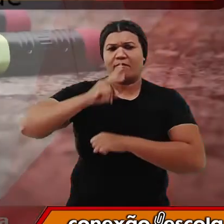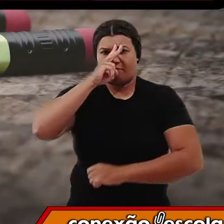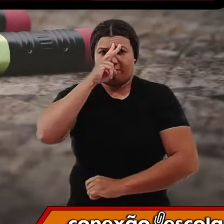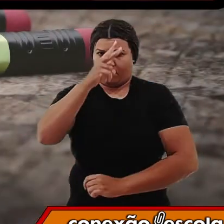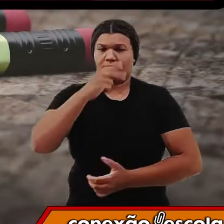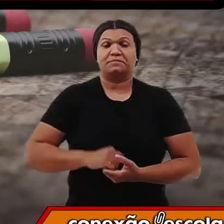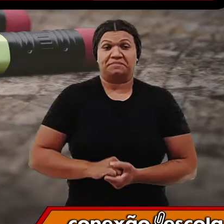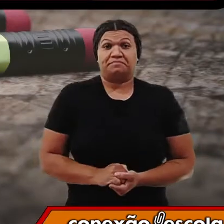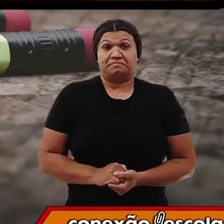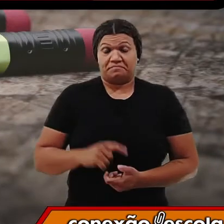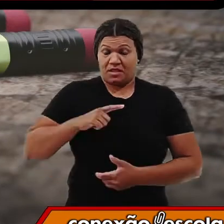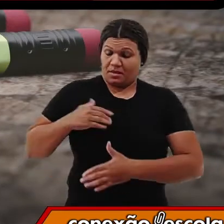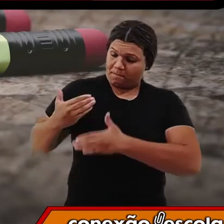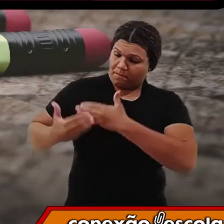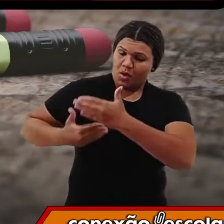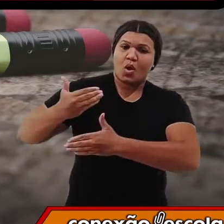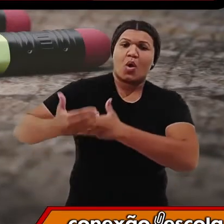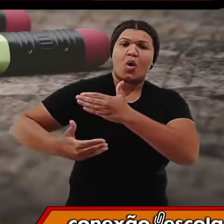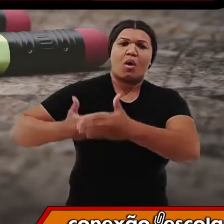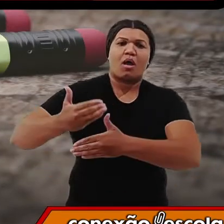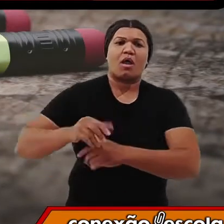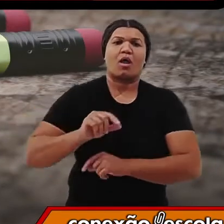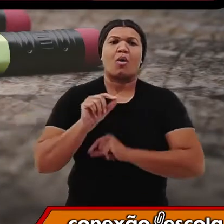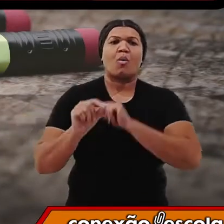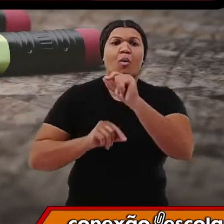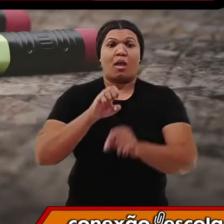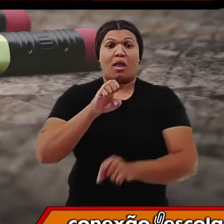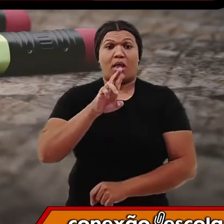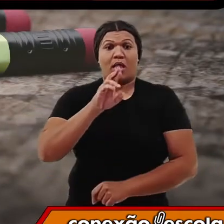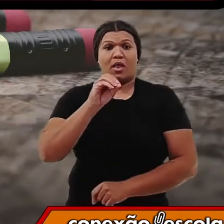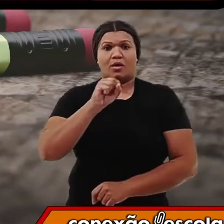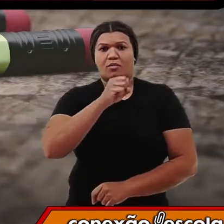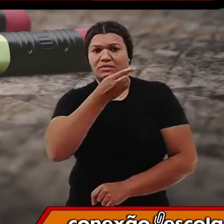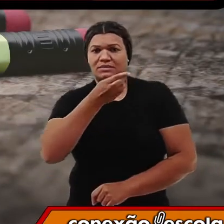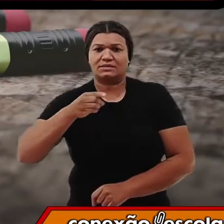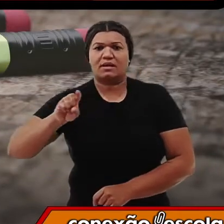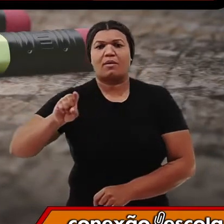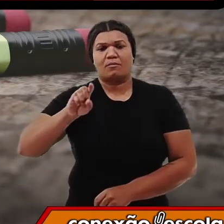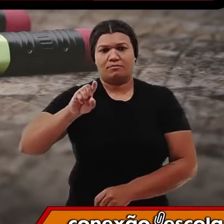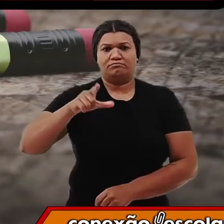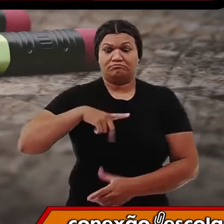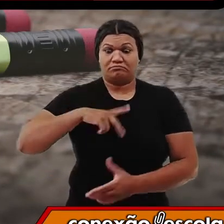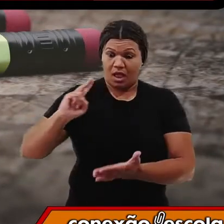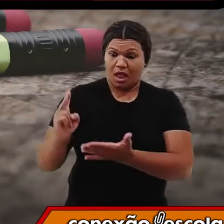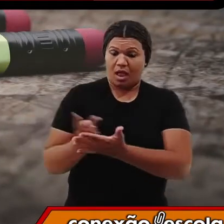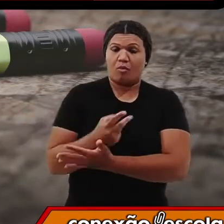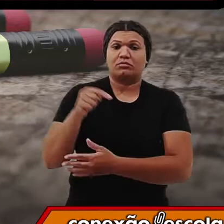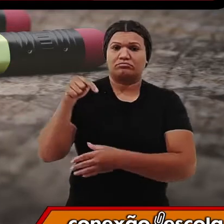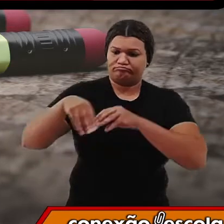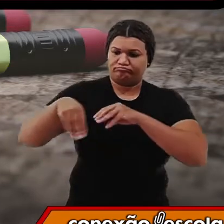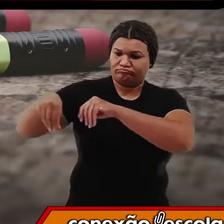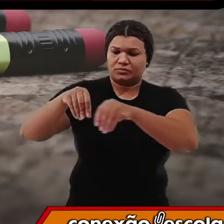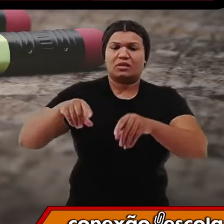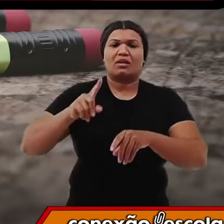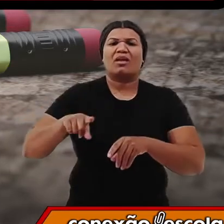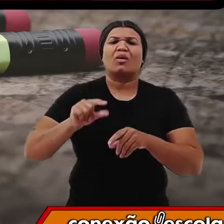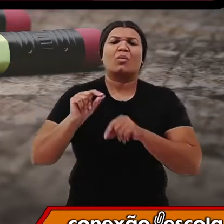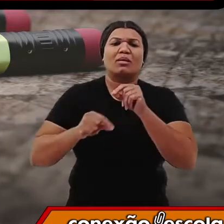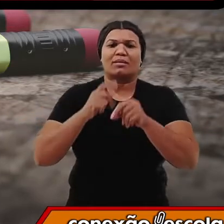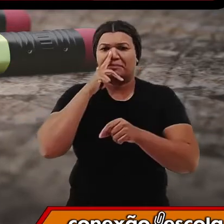O processo erosivo que ocorre nos solos consiste no desgaste, no